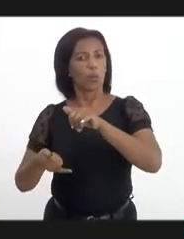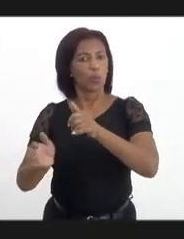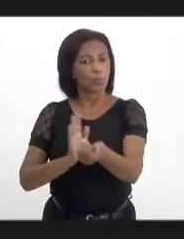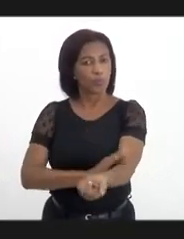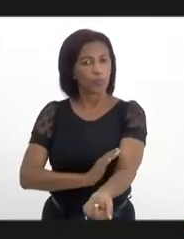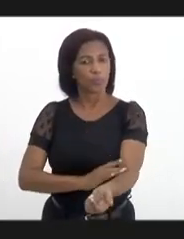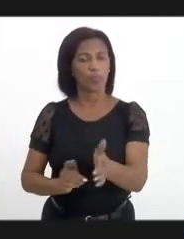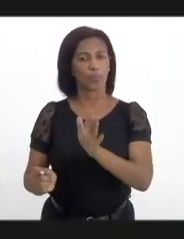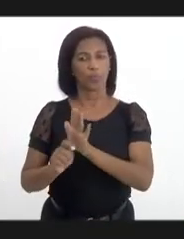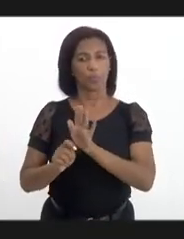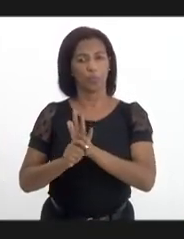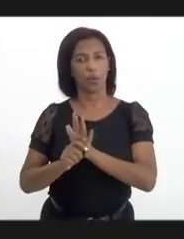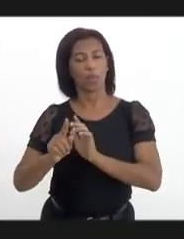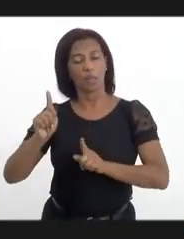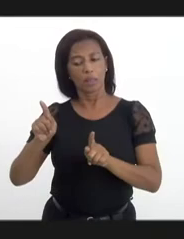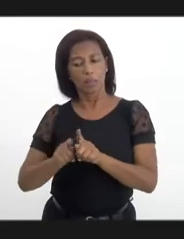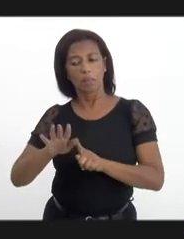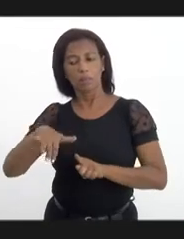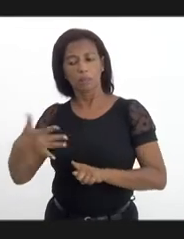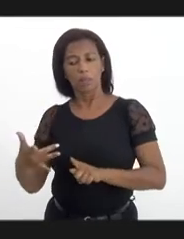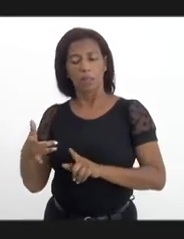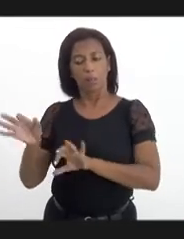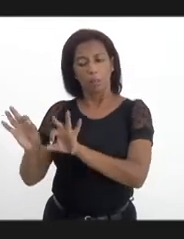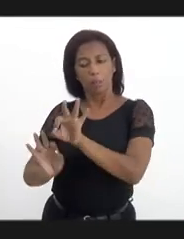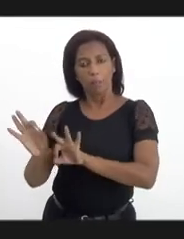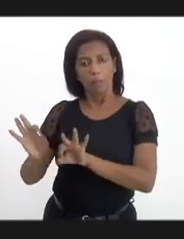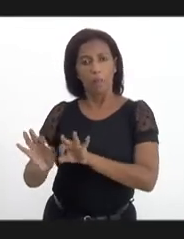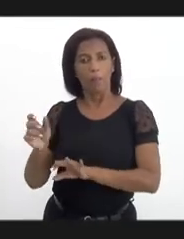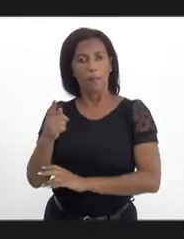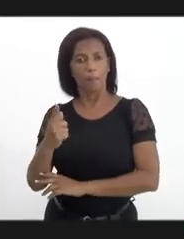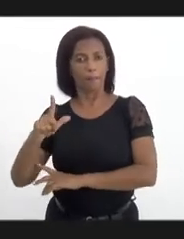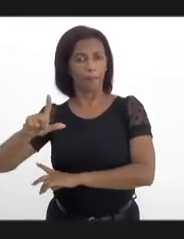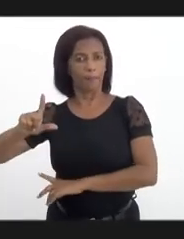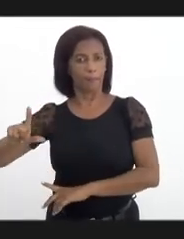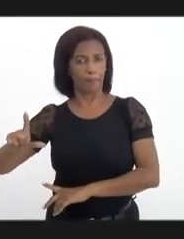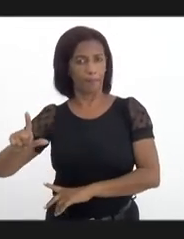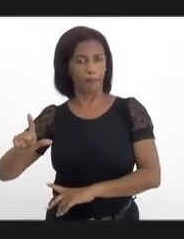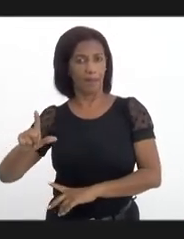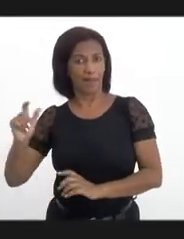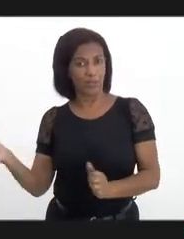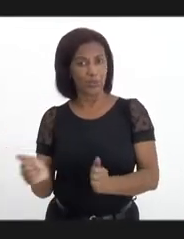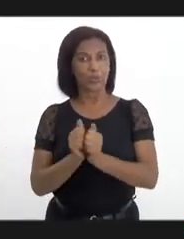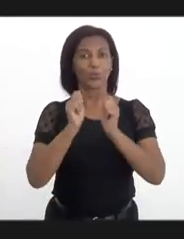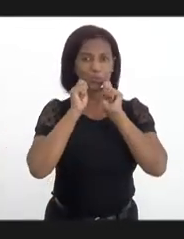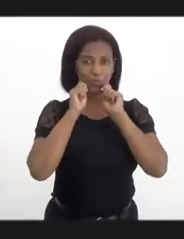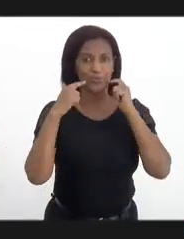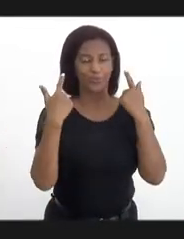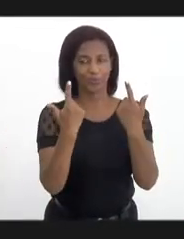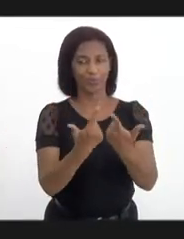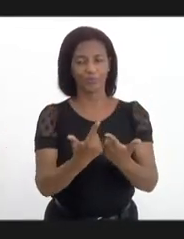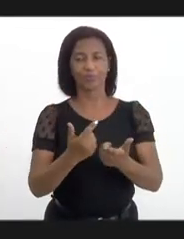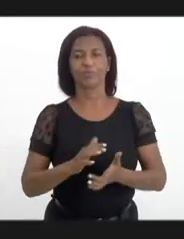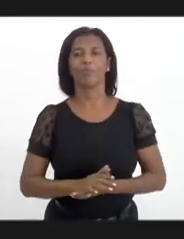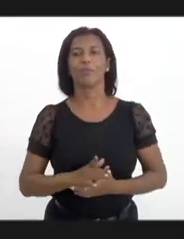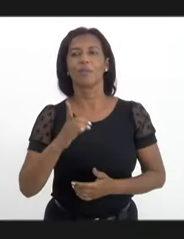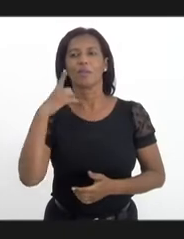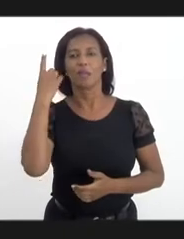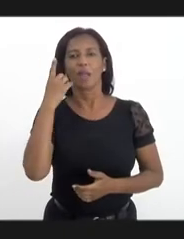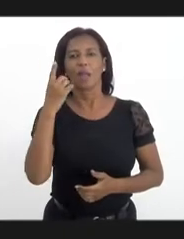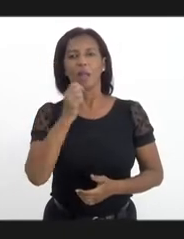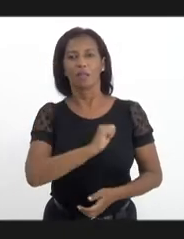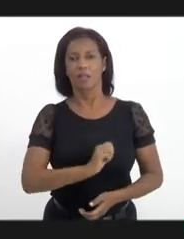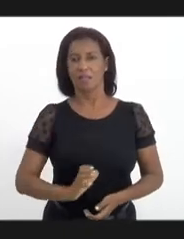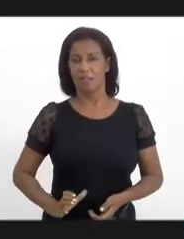Por outro lado, gente está ainda montando um projeto, aliás, junto com a LERJ, com o deputado André